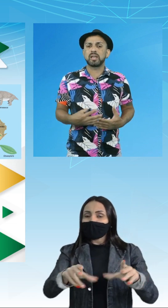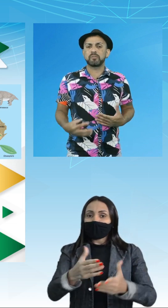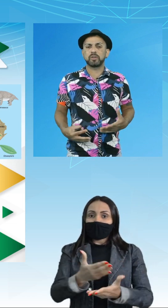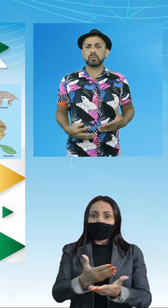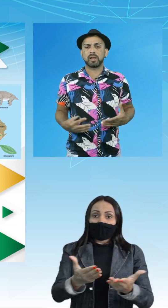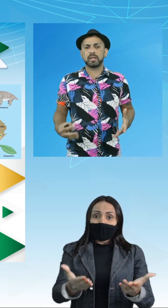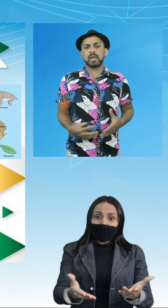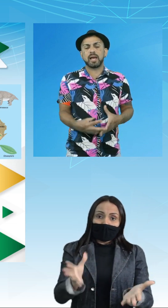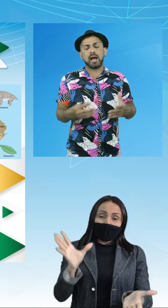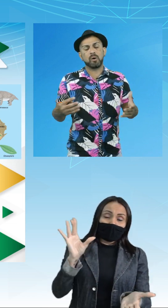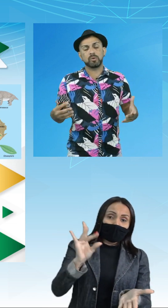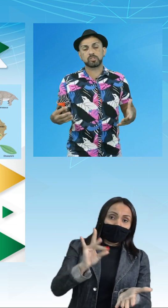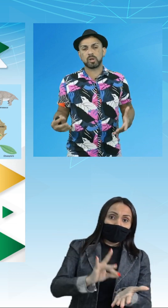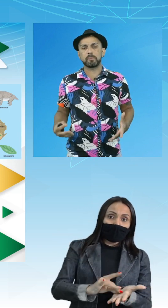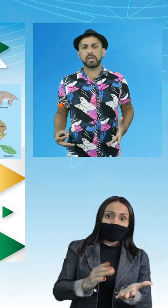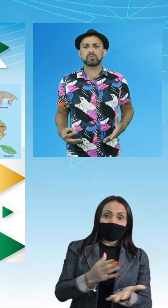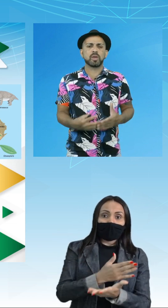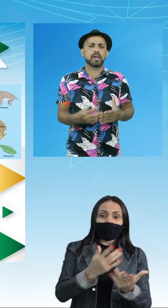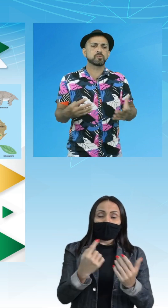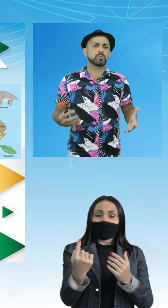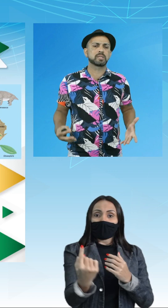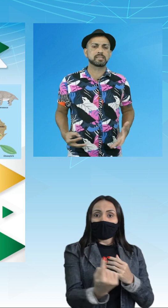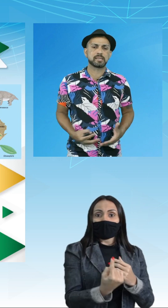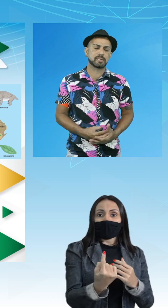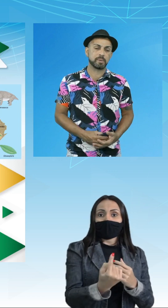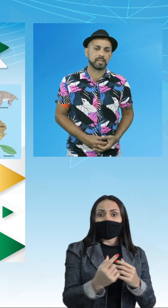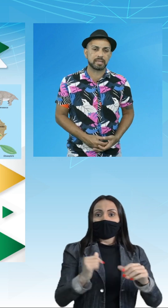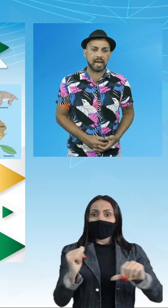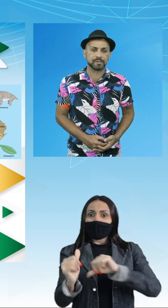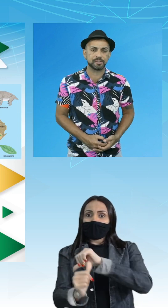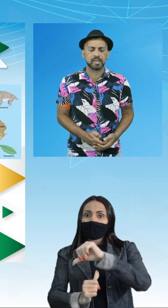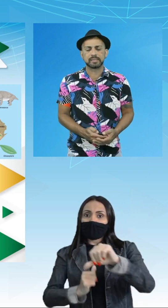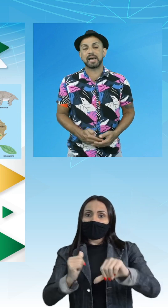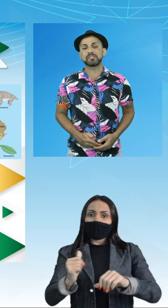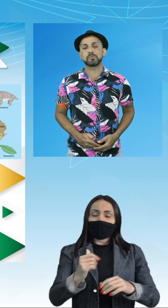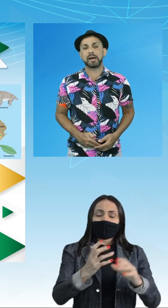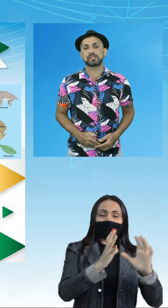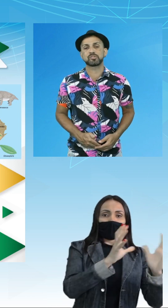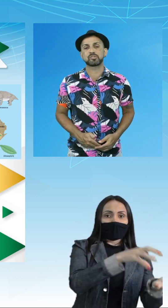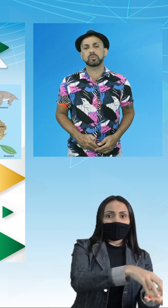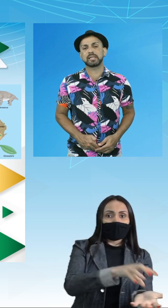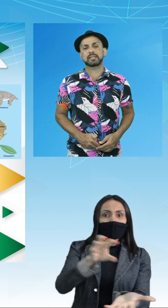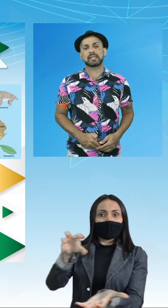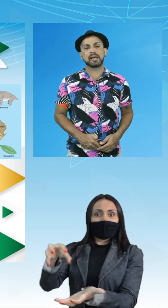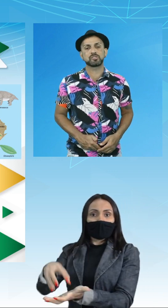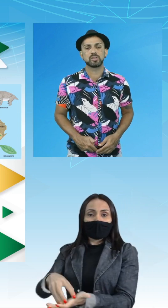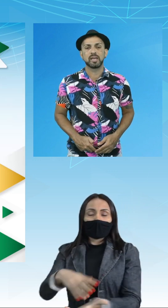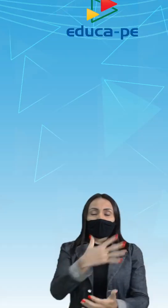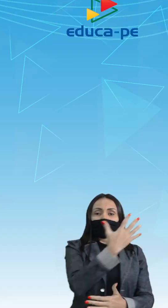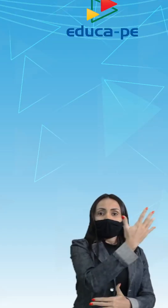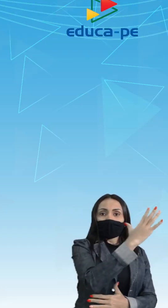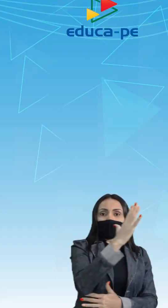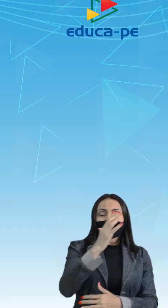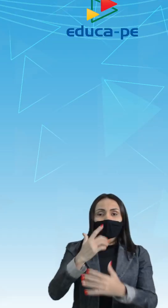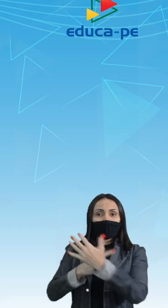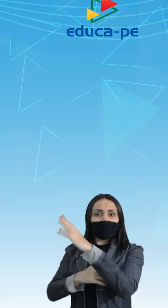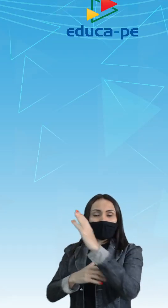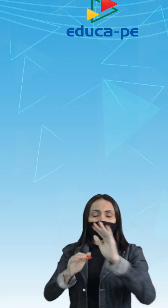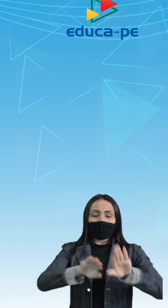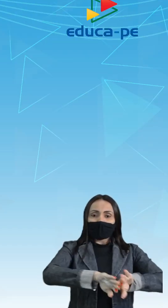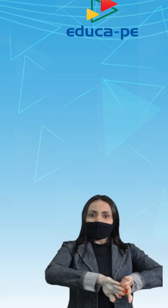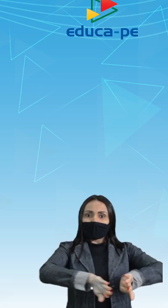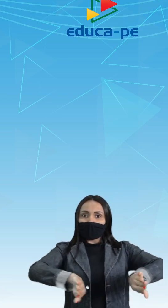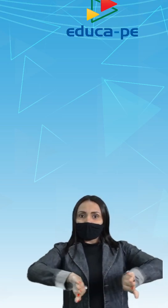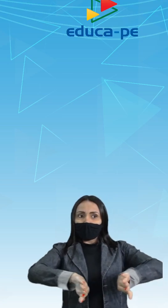devido ali ao isolamento e às mudanças ambientais das massas continentais em separação.